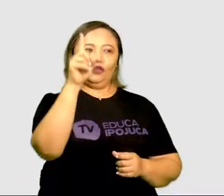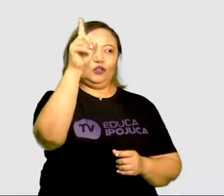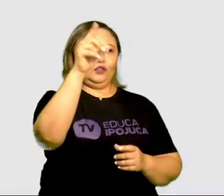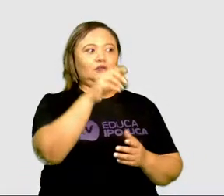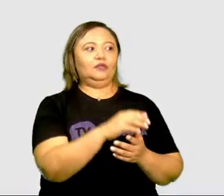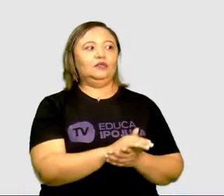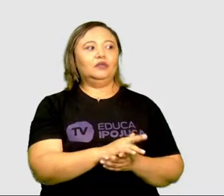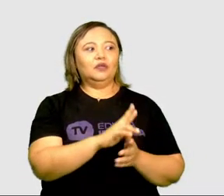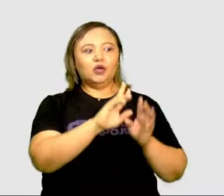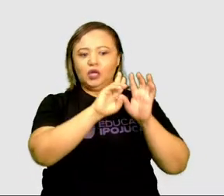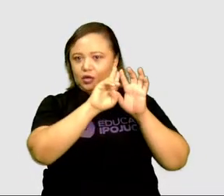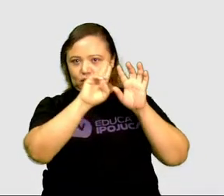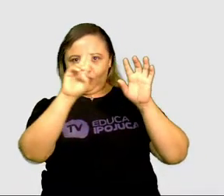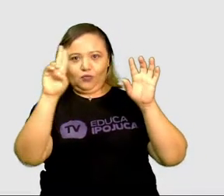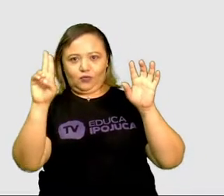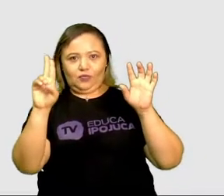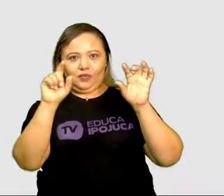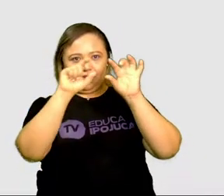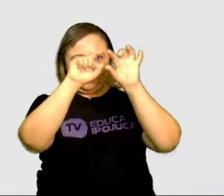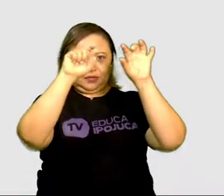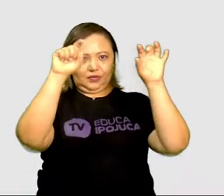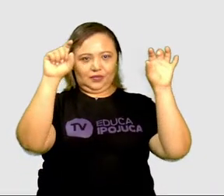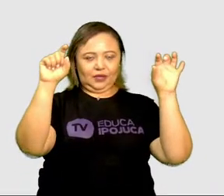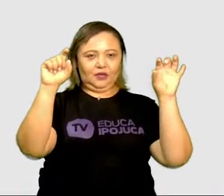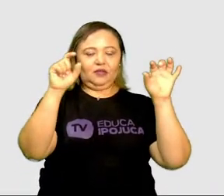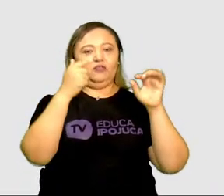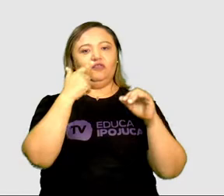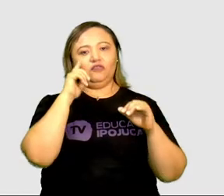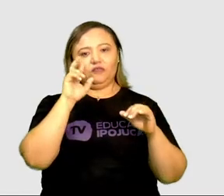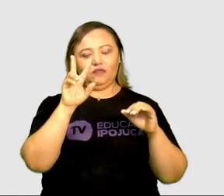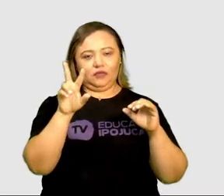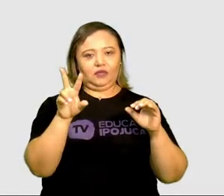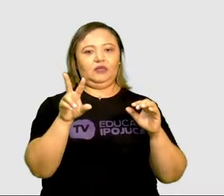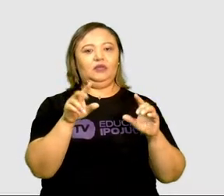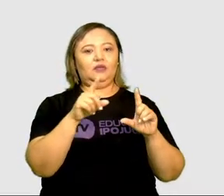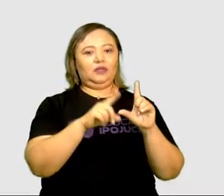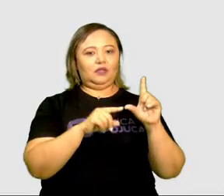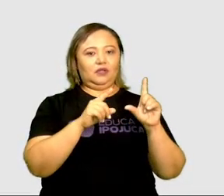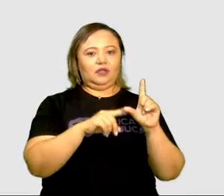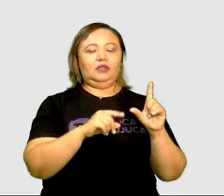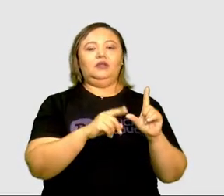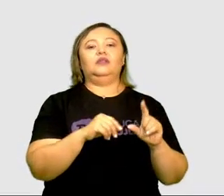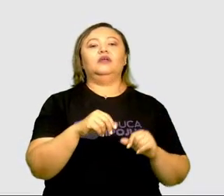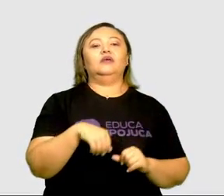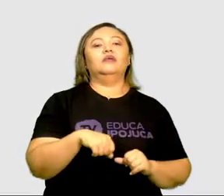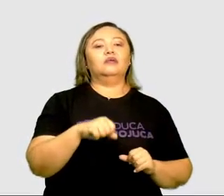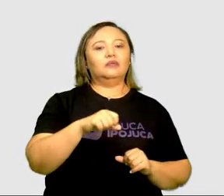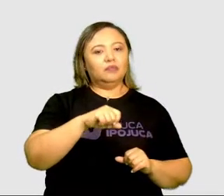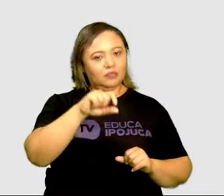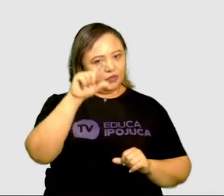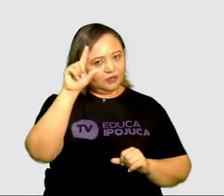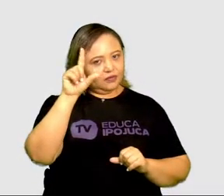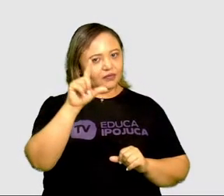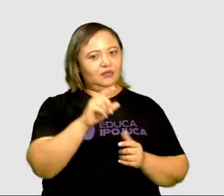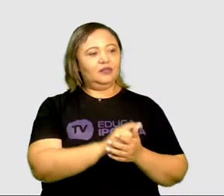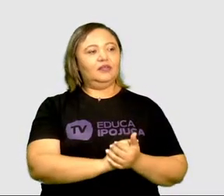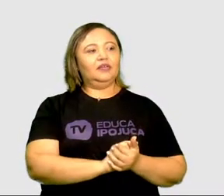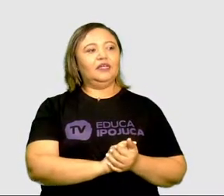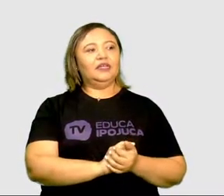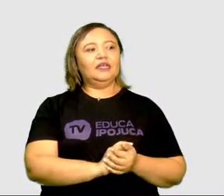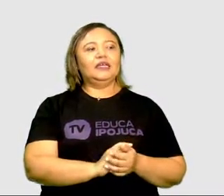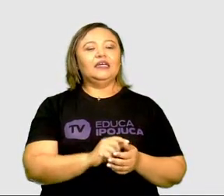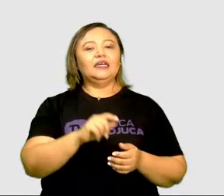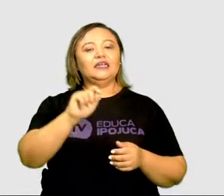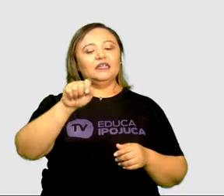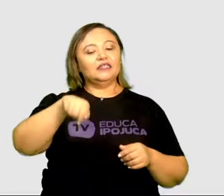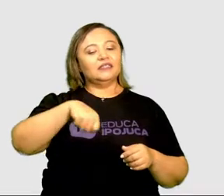vez aparece a letra maiúscula no início do nome da praça. Por quê? Porque